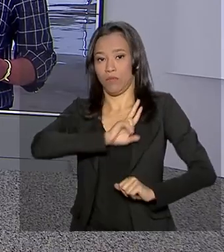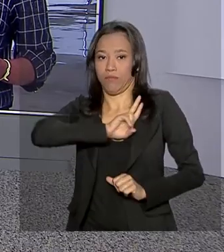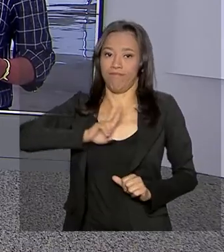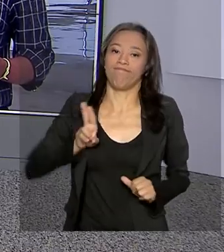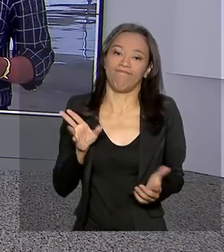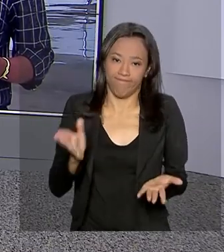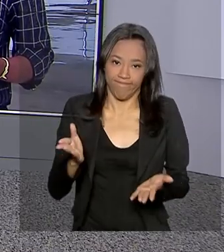Obrigada, Alessandra. Obrigada,